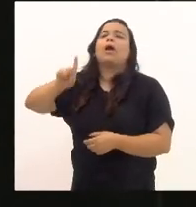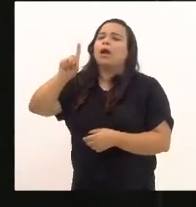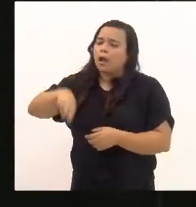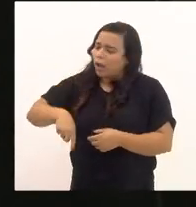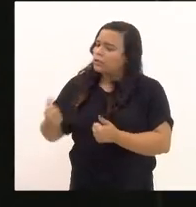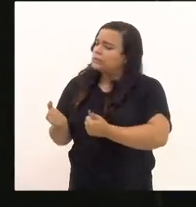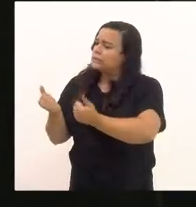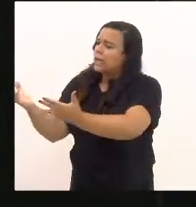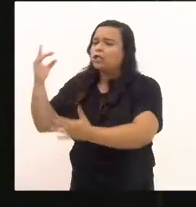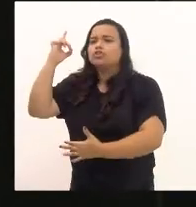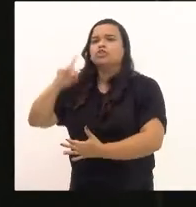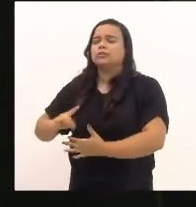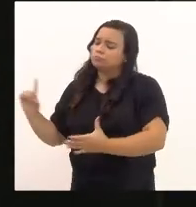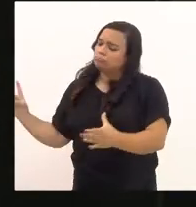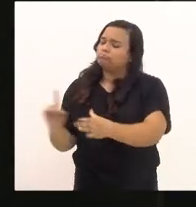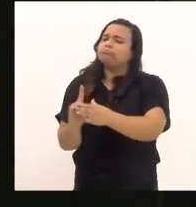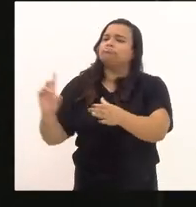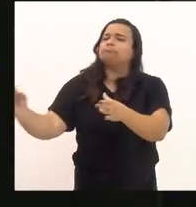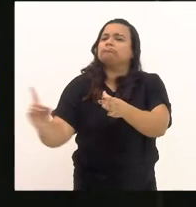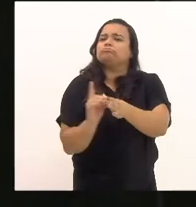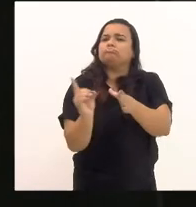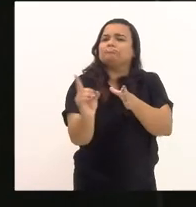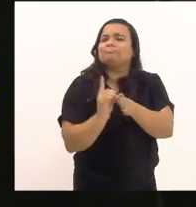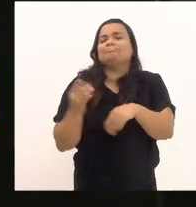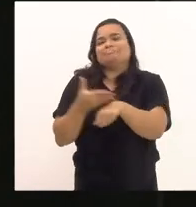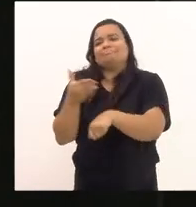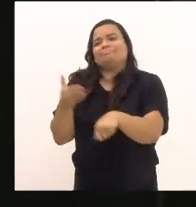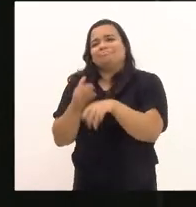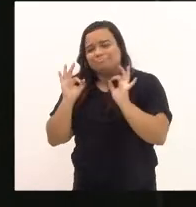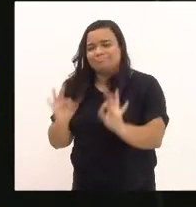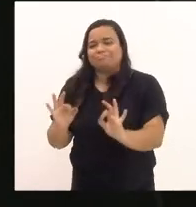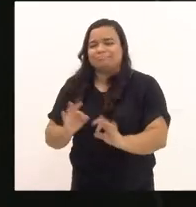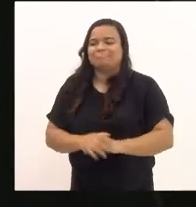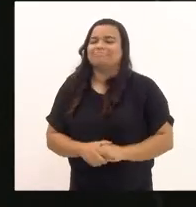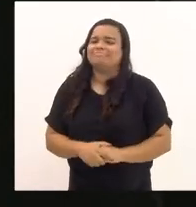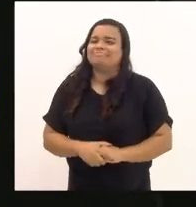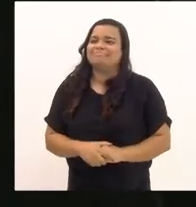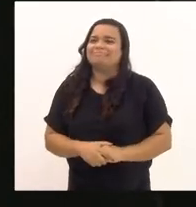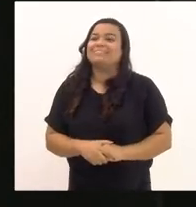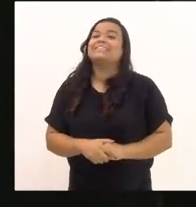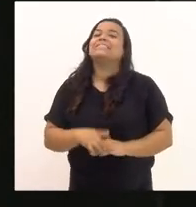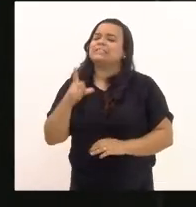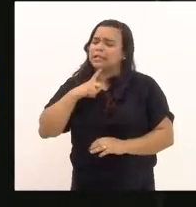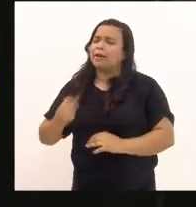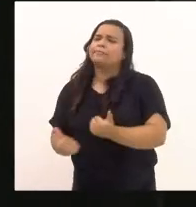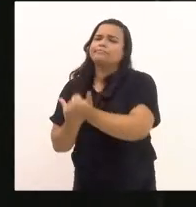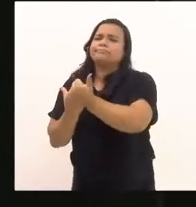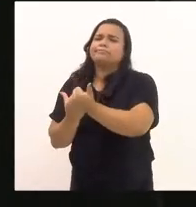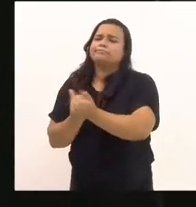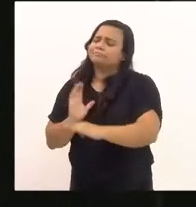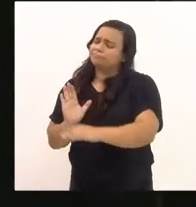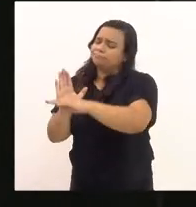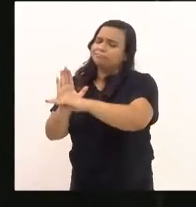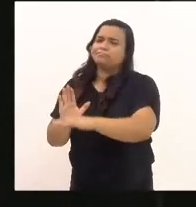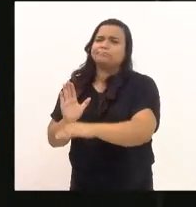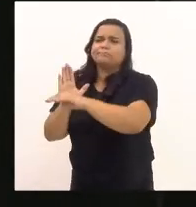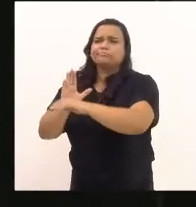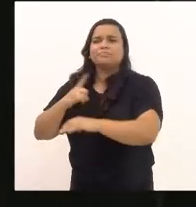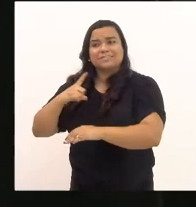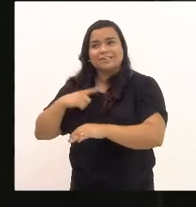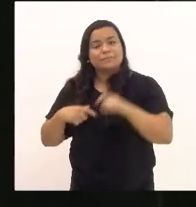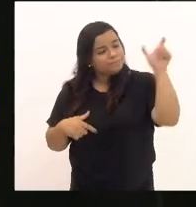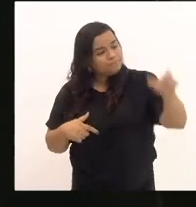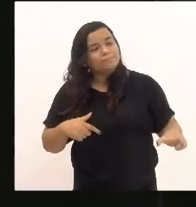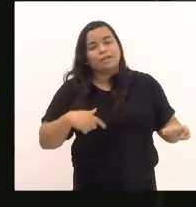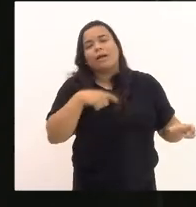mulher, lá está uma mulher do Republicanos sentado. e tendo todo o apoio e o suporte do nosso presidente